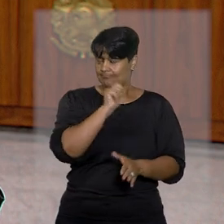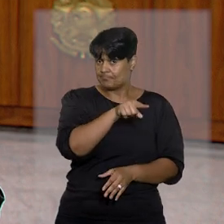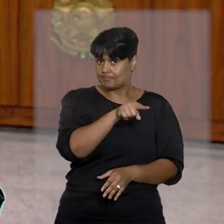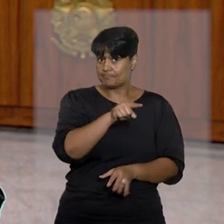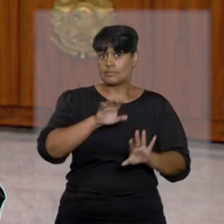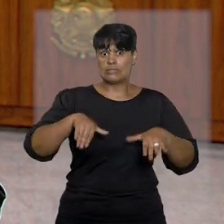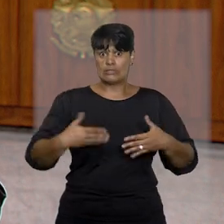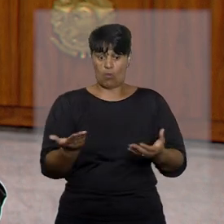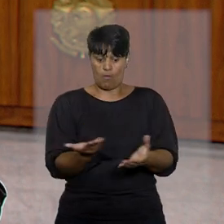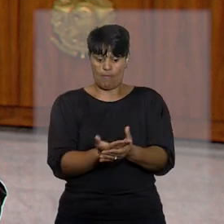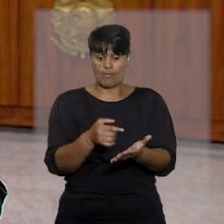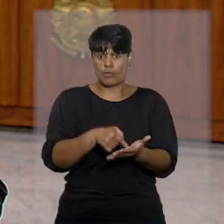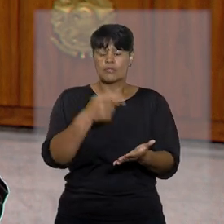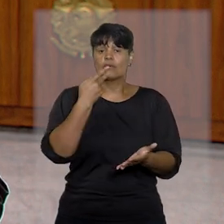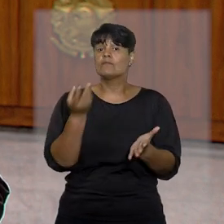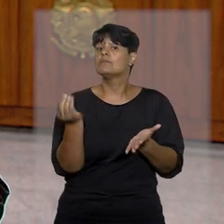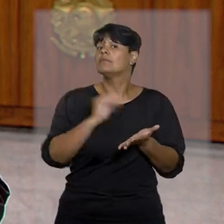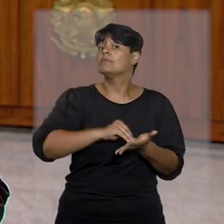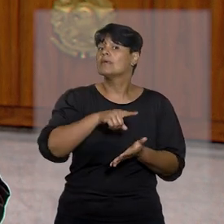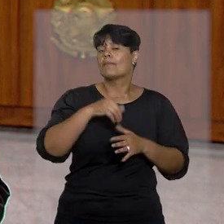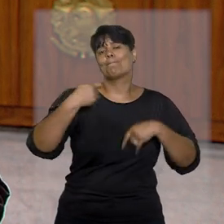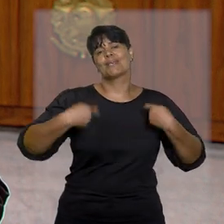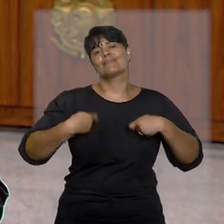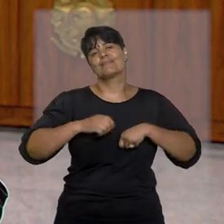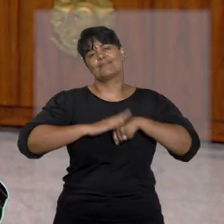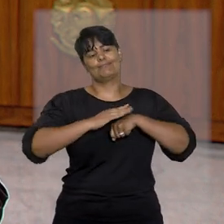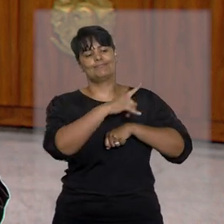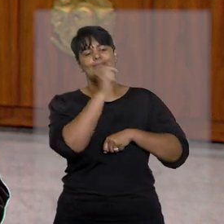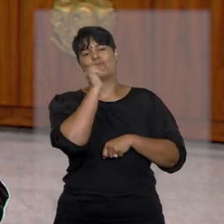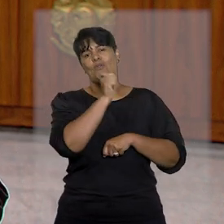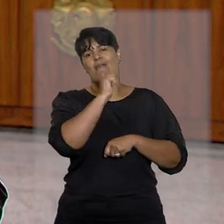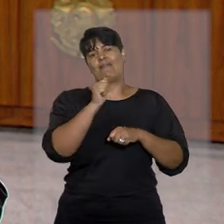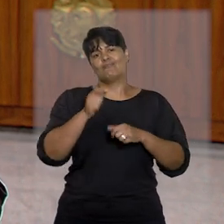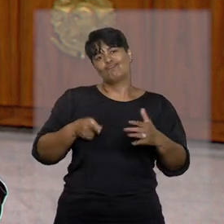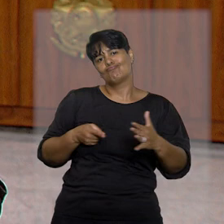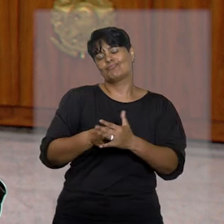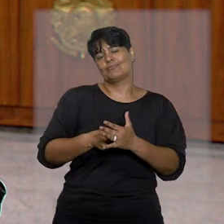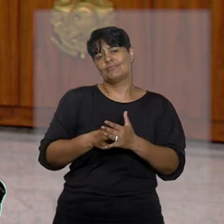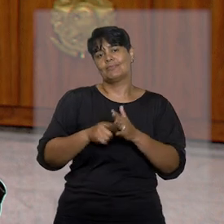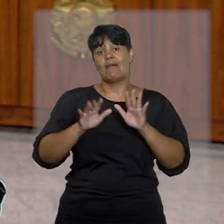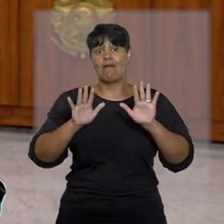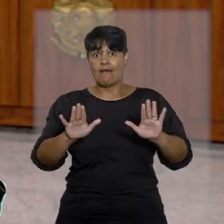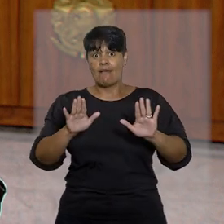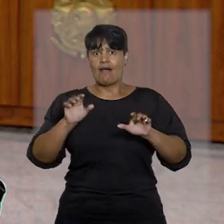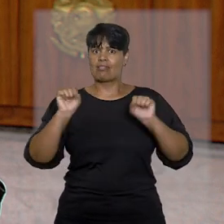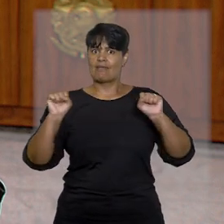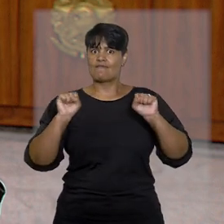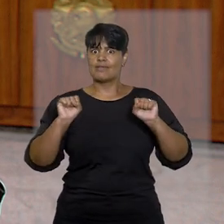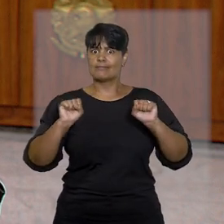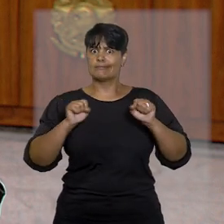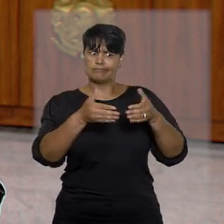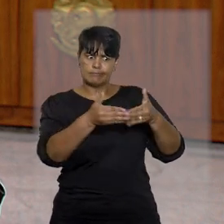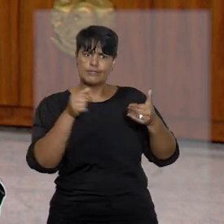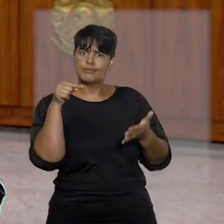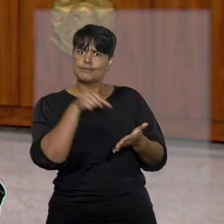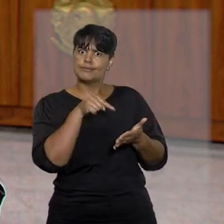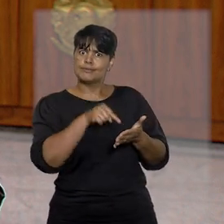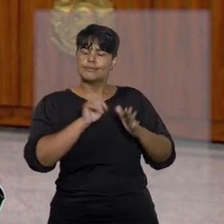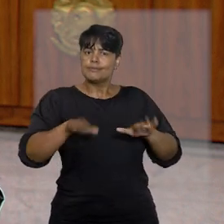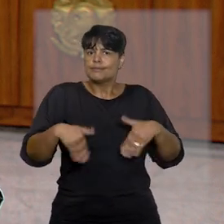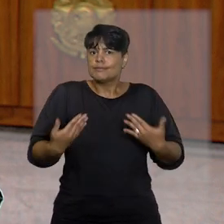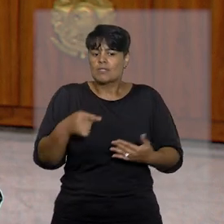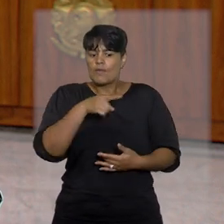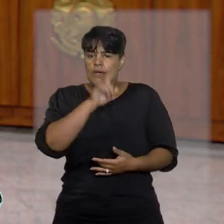abertura do processo, o crime em questão depende da representação da vítima. A defesa recorreu da decisão e o relator do recurso no Tribunal